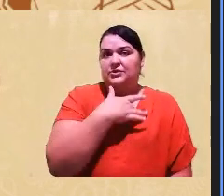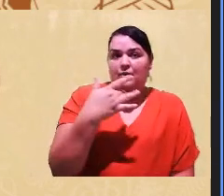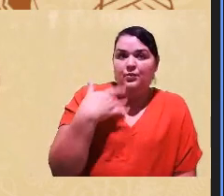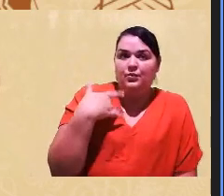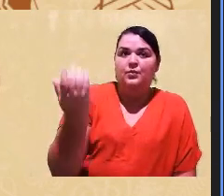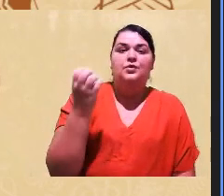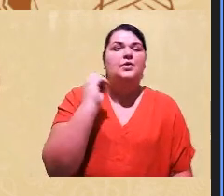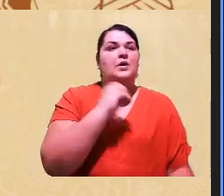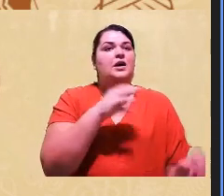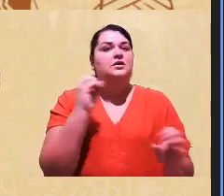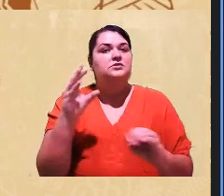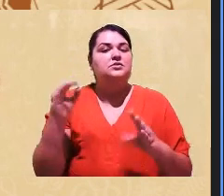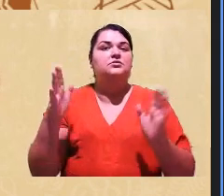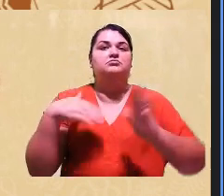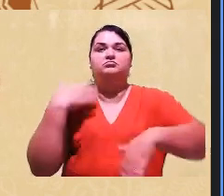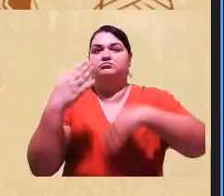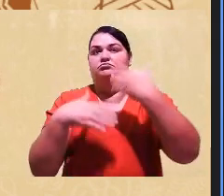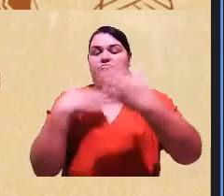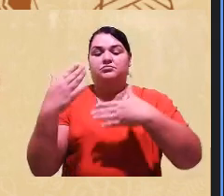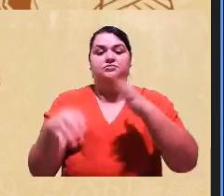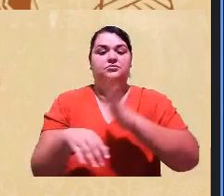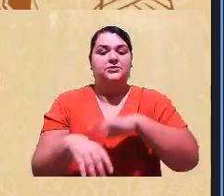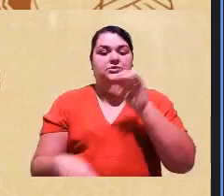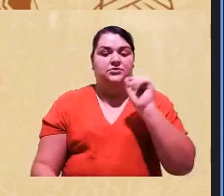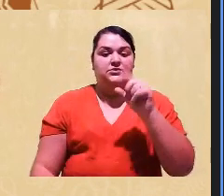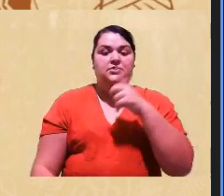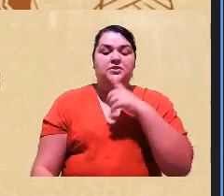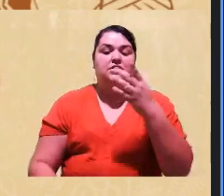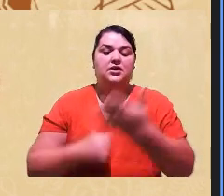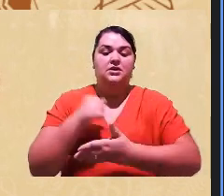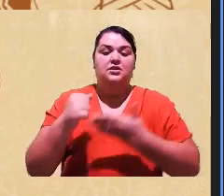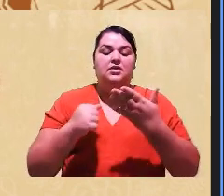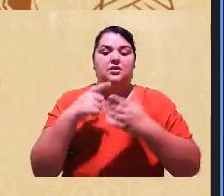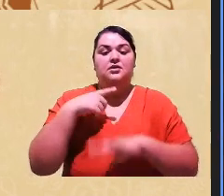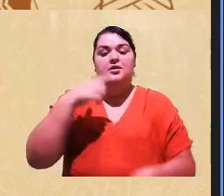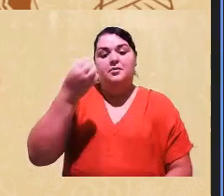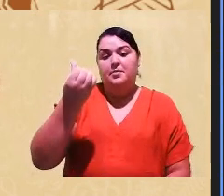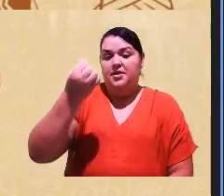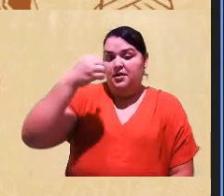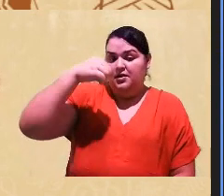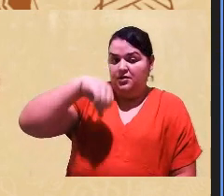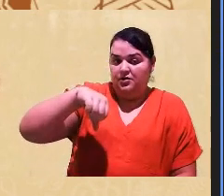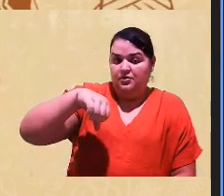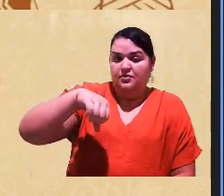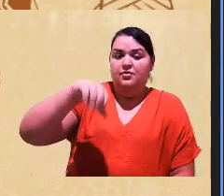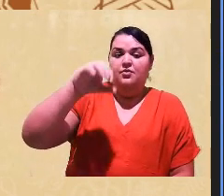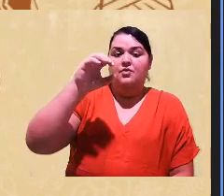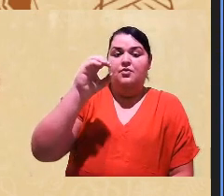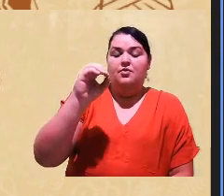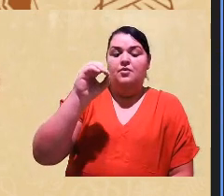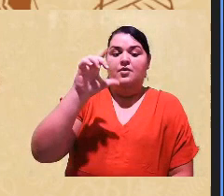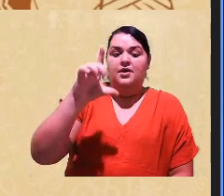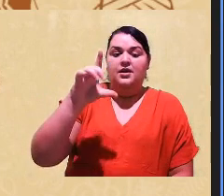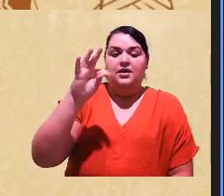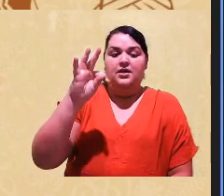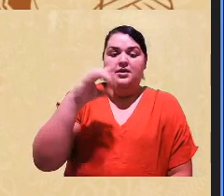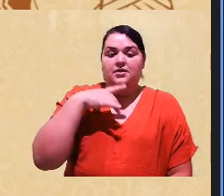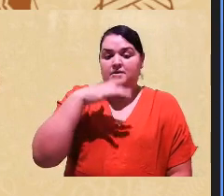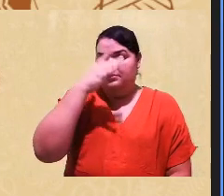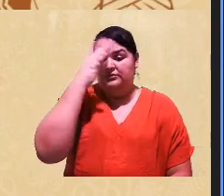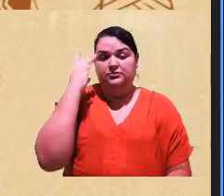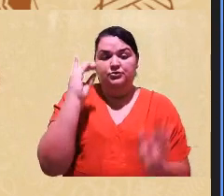justiça, enfim. Mas se baseia na Convenção 169 da OIT sobre povos indígenas,